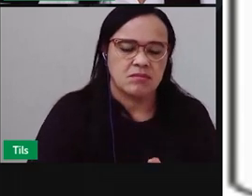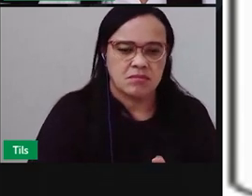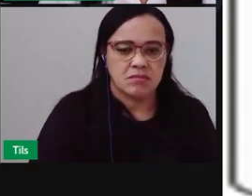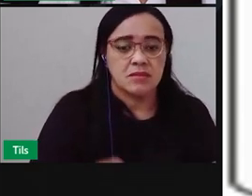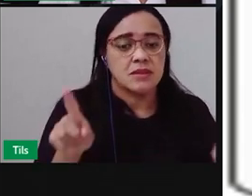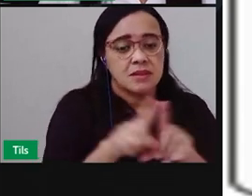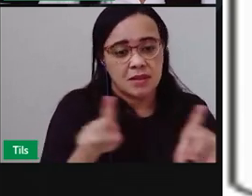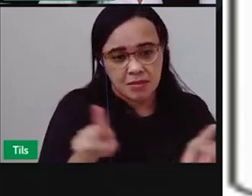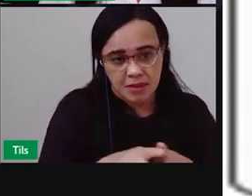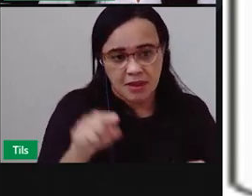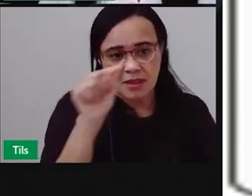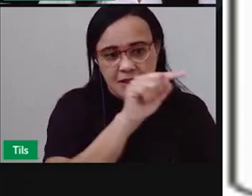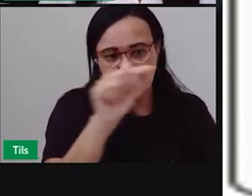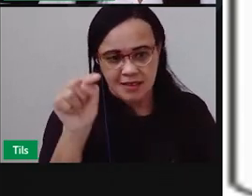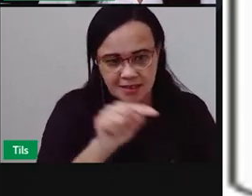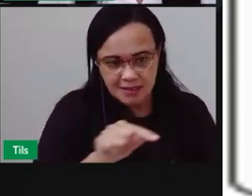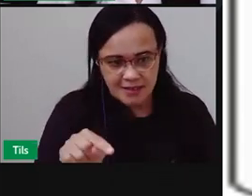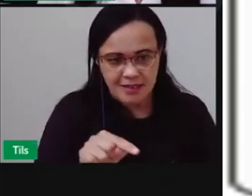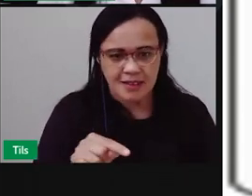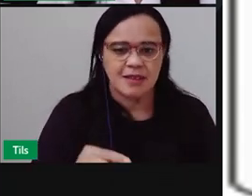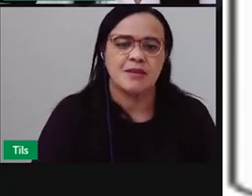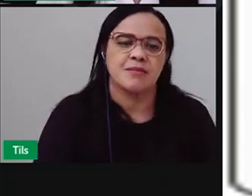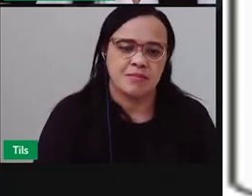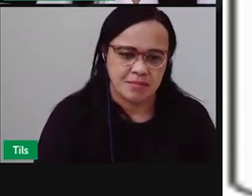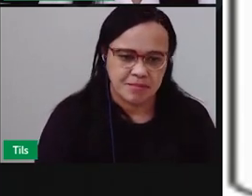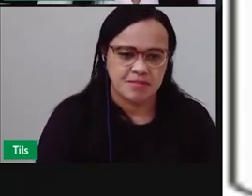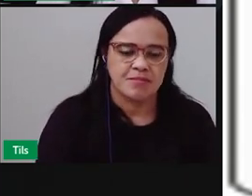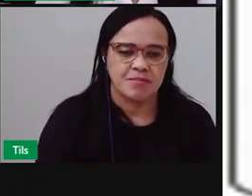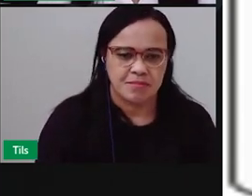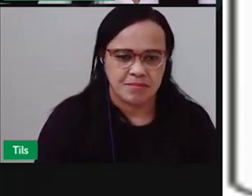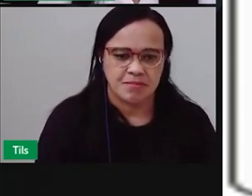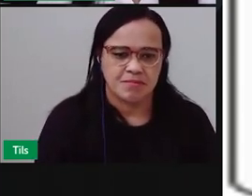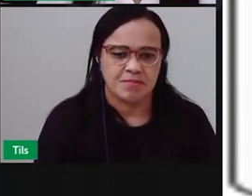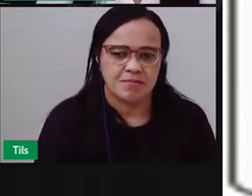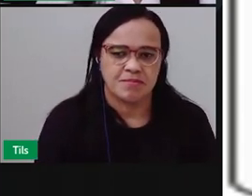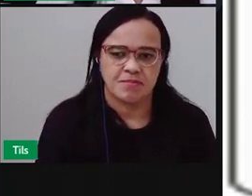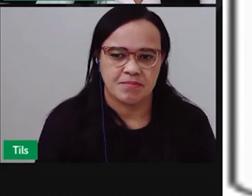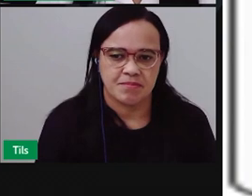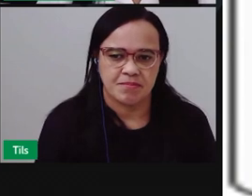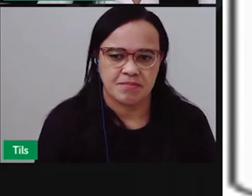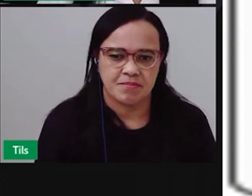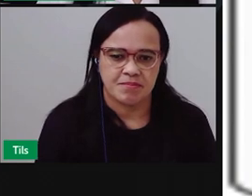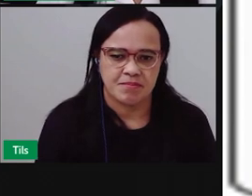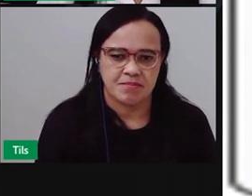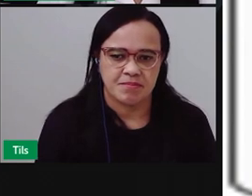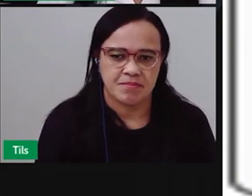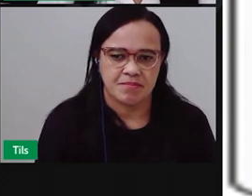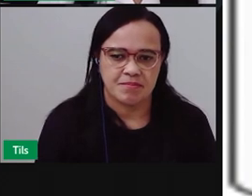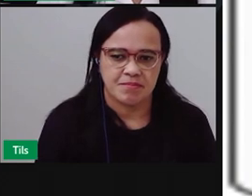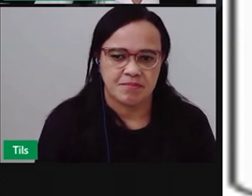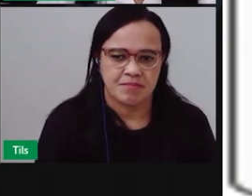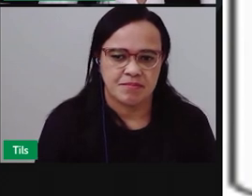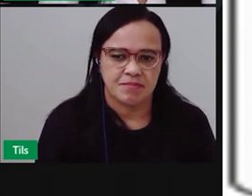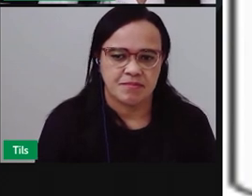Também Olha Z V T